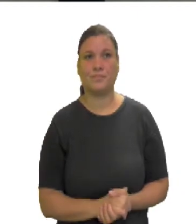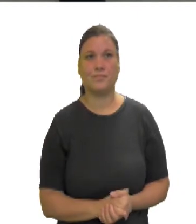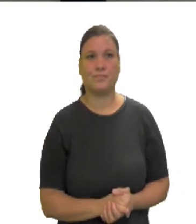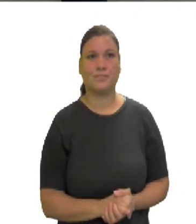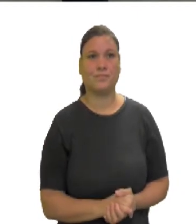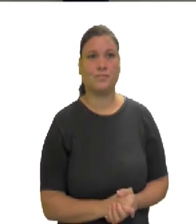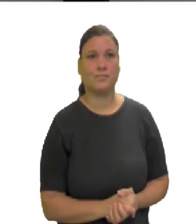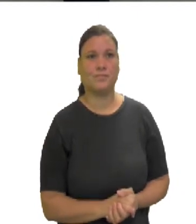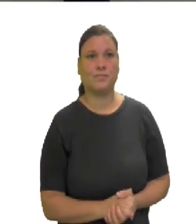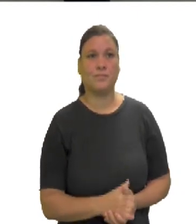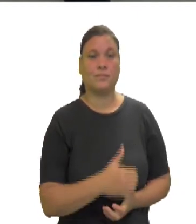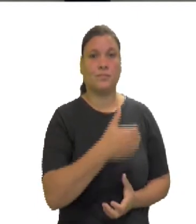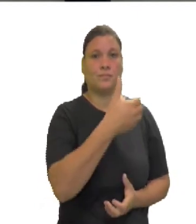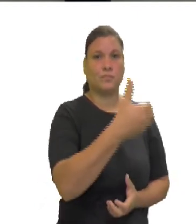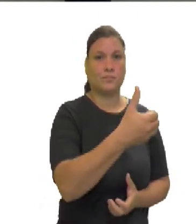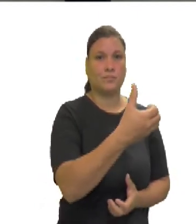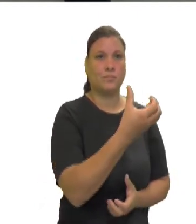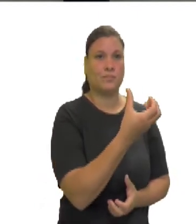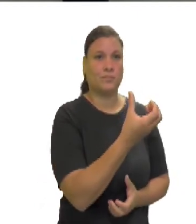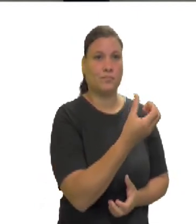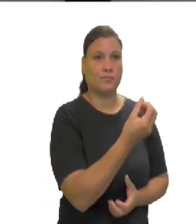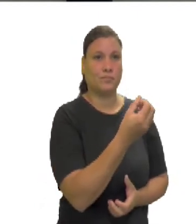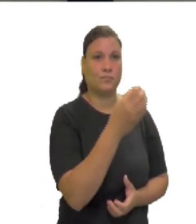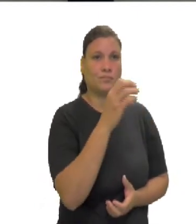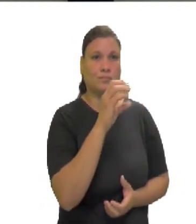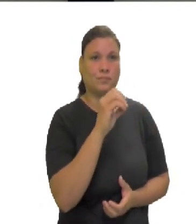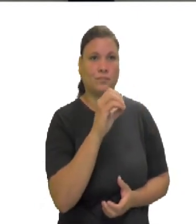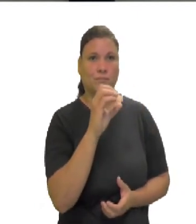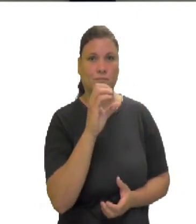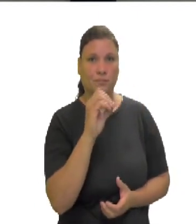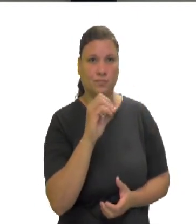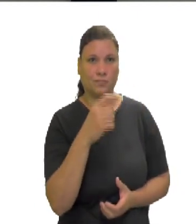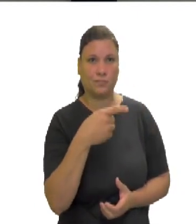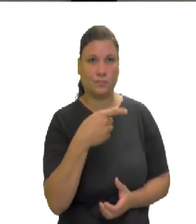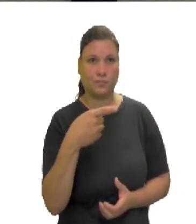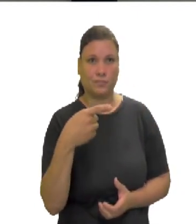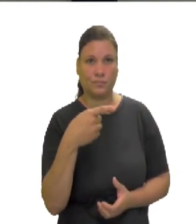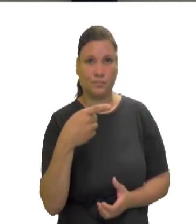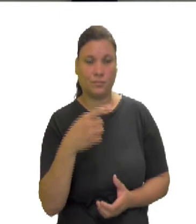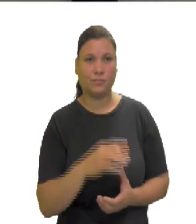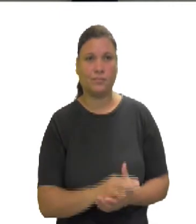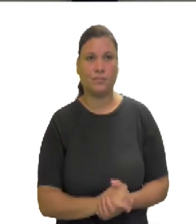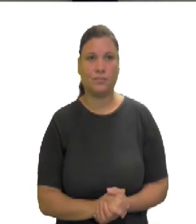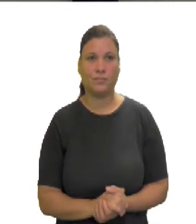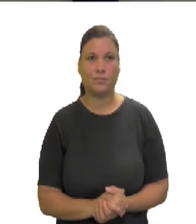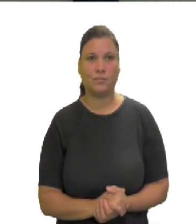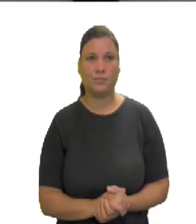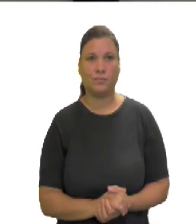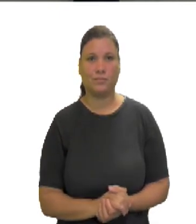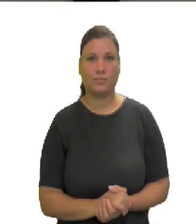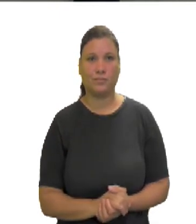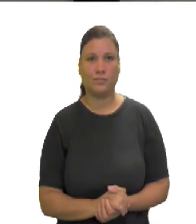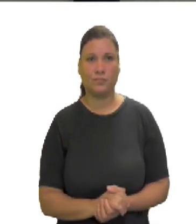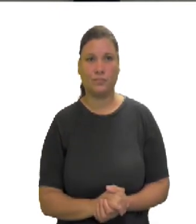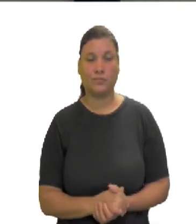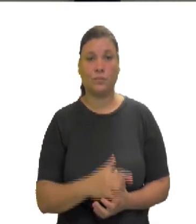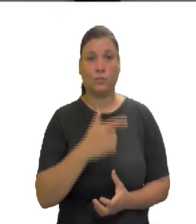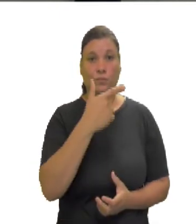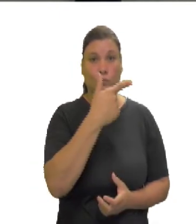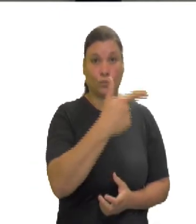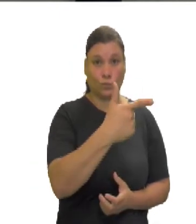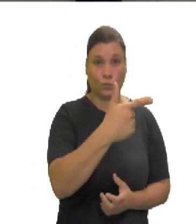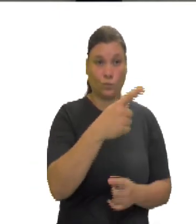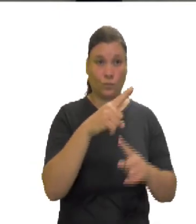Quadrado do primeiro termo, menos 2 vezes o produto do primeiro